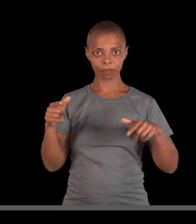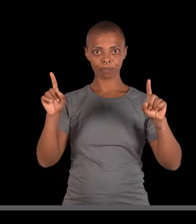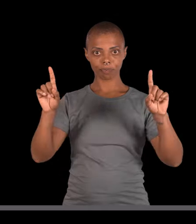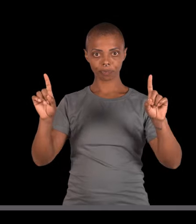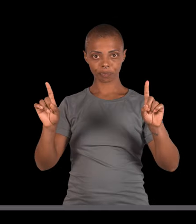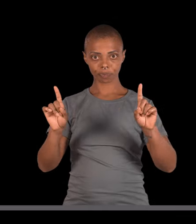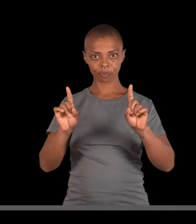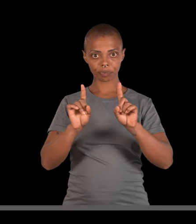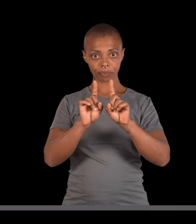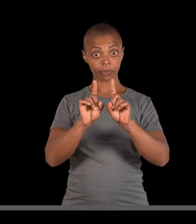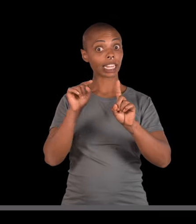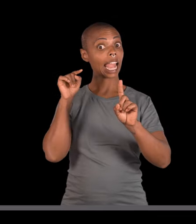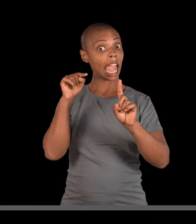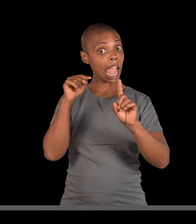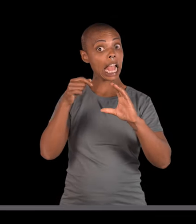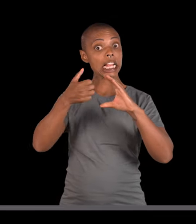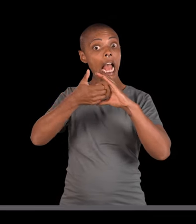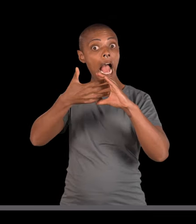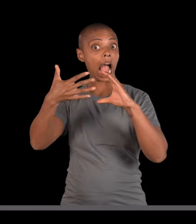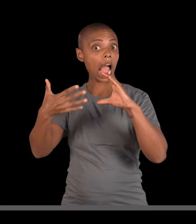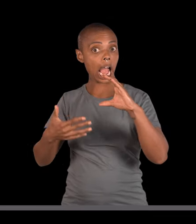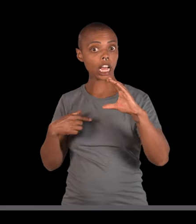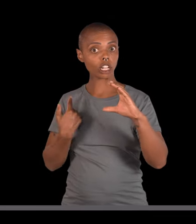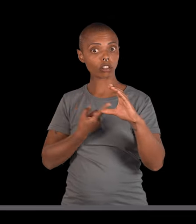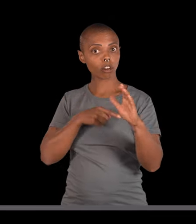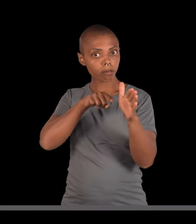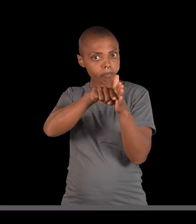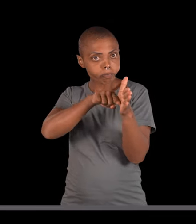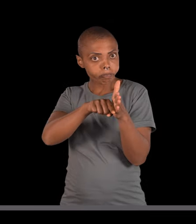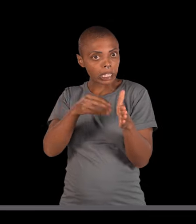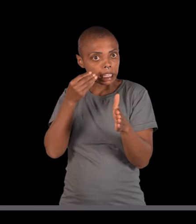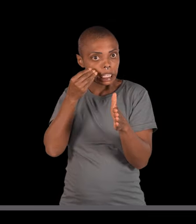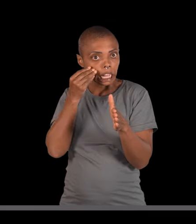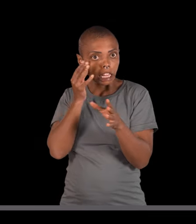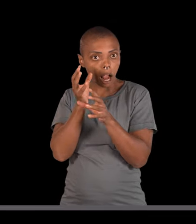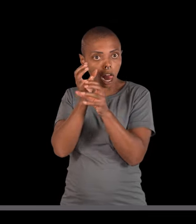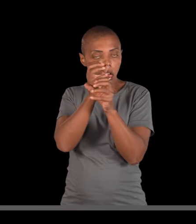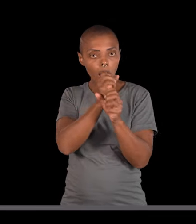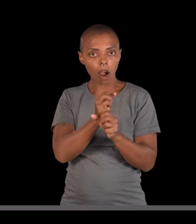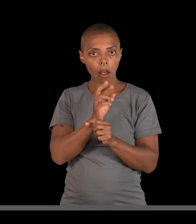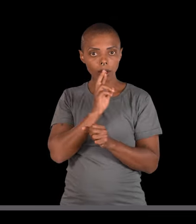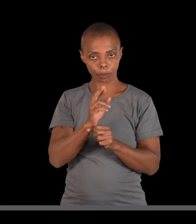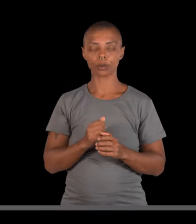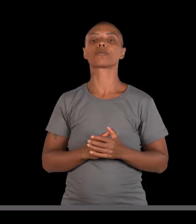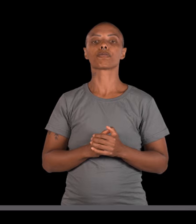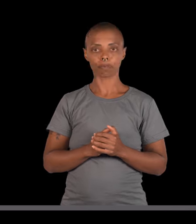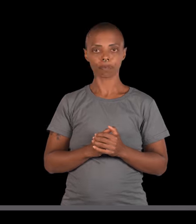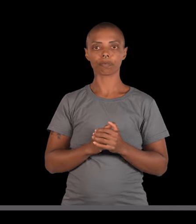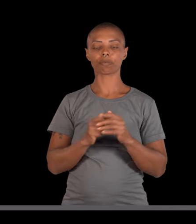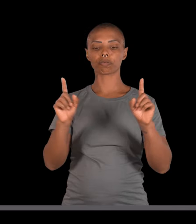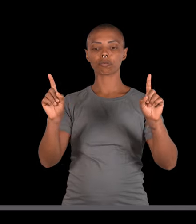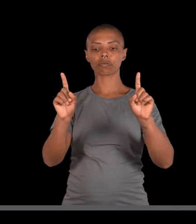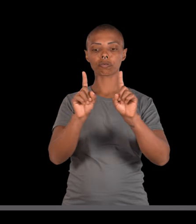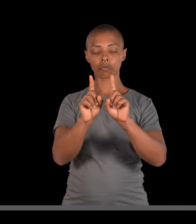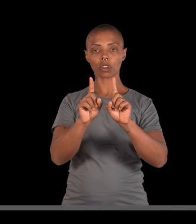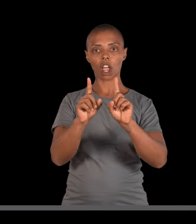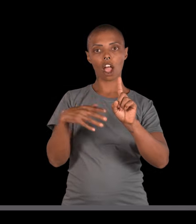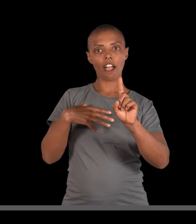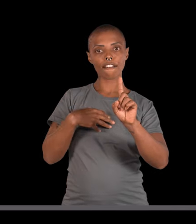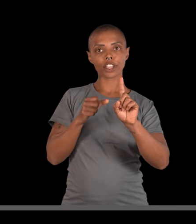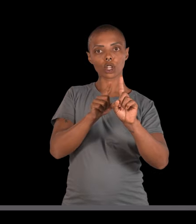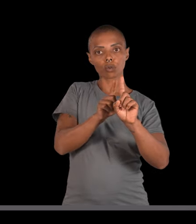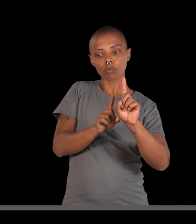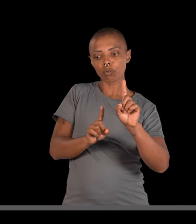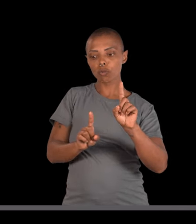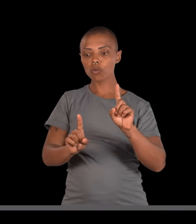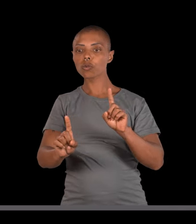cística. Essa é a característica que nós vamos estudar e tentar resolver nesse problema. teve um filho